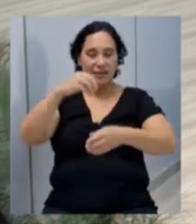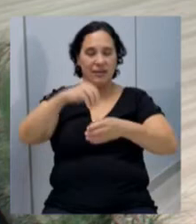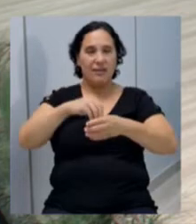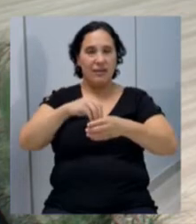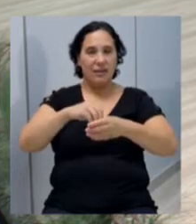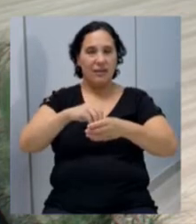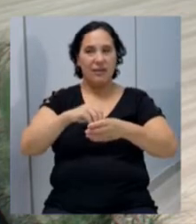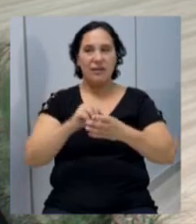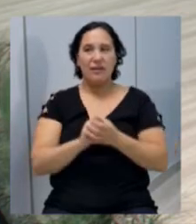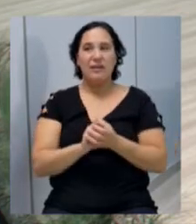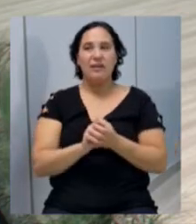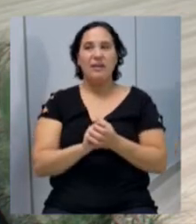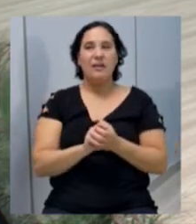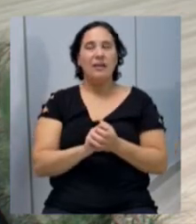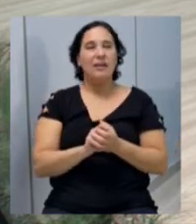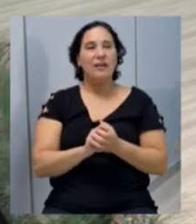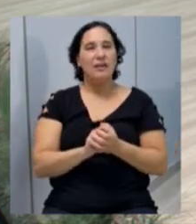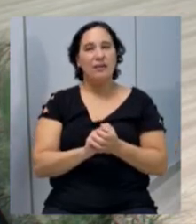área de domínio